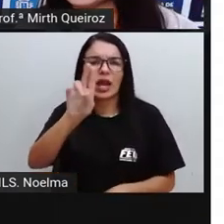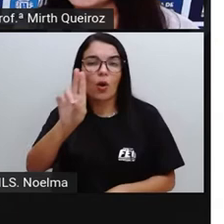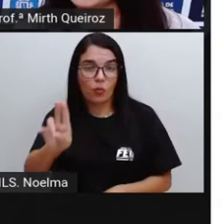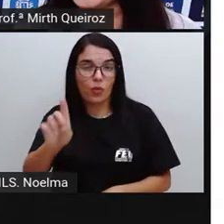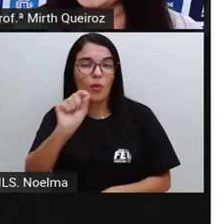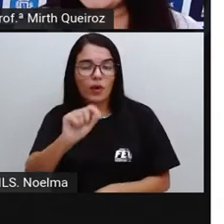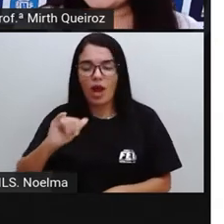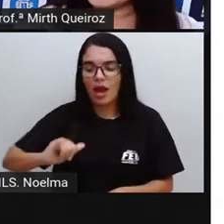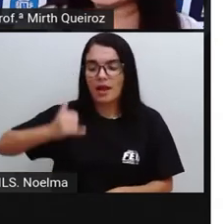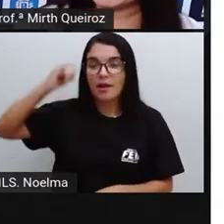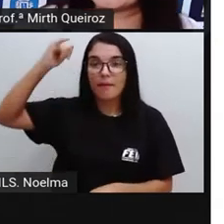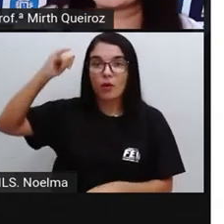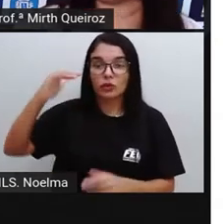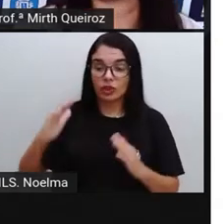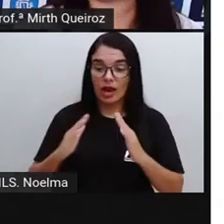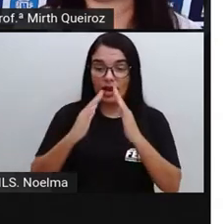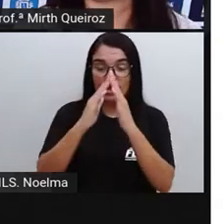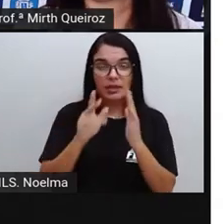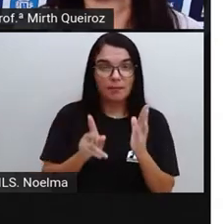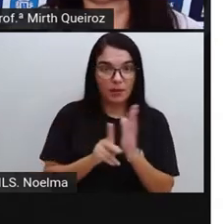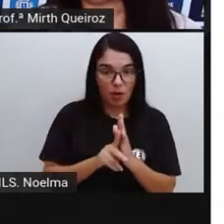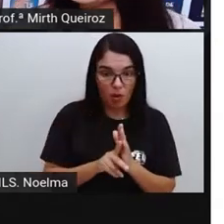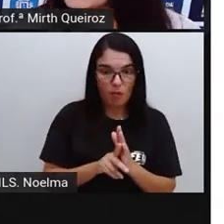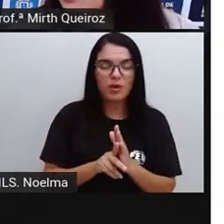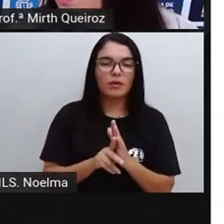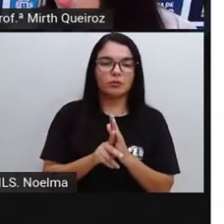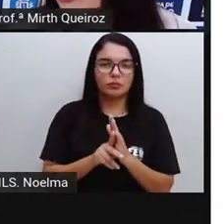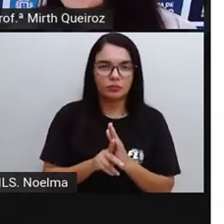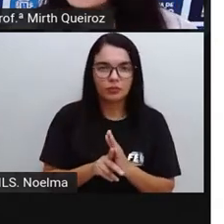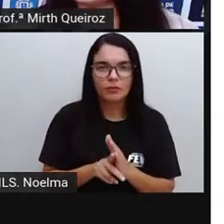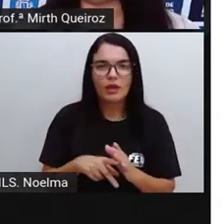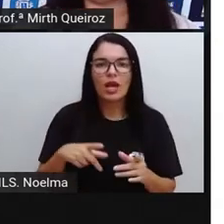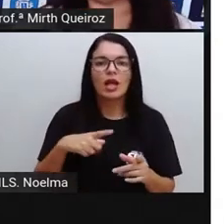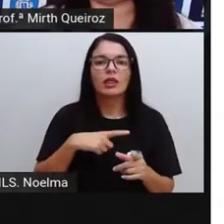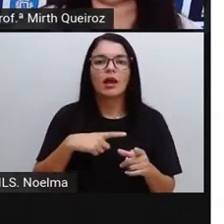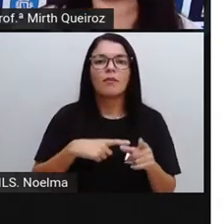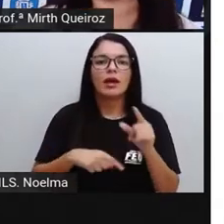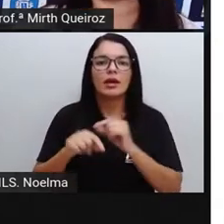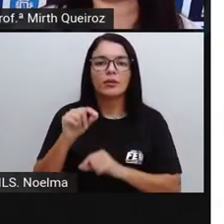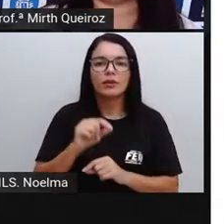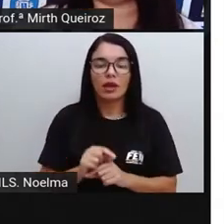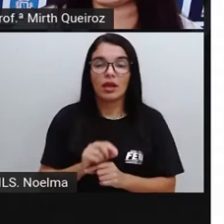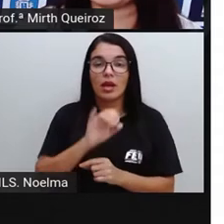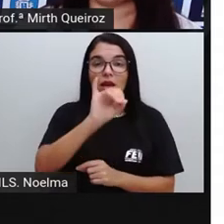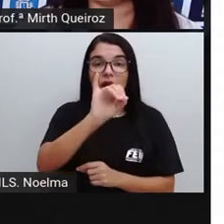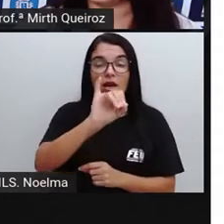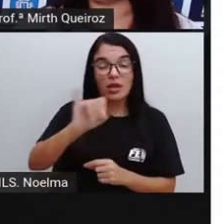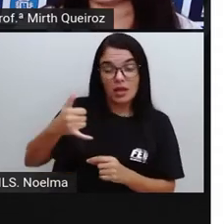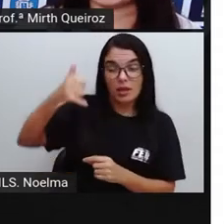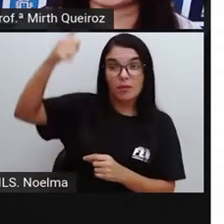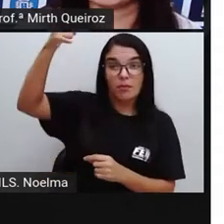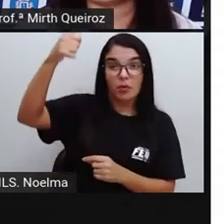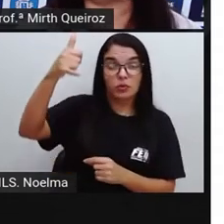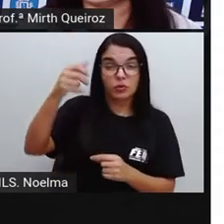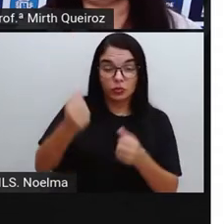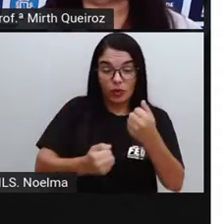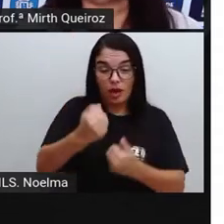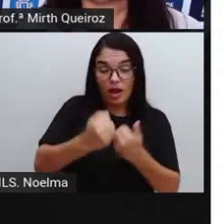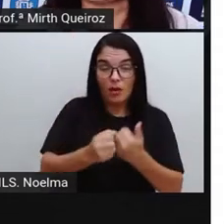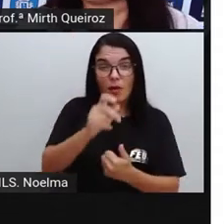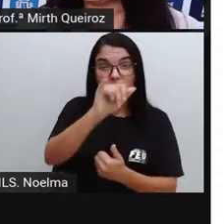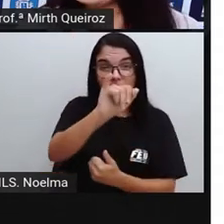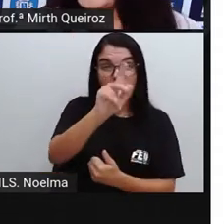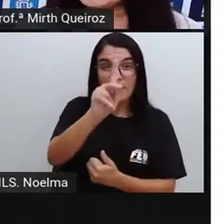imposto sobre a nossa casa ali O imposto sobre o veículo Que é o IPVA, moto, carro, né?